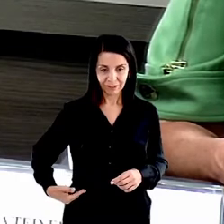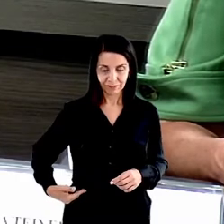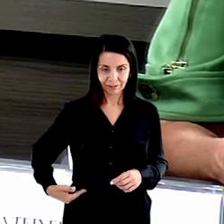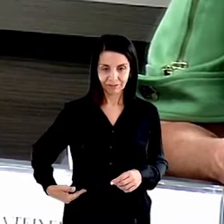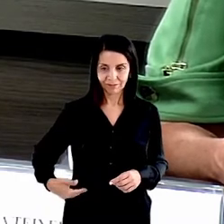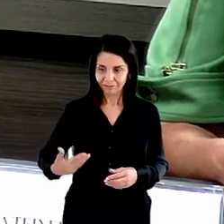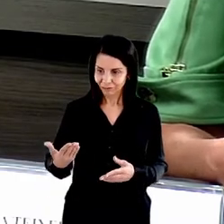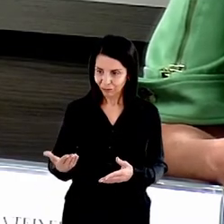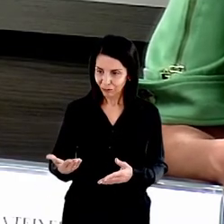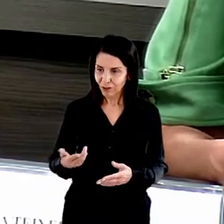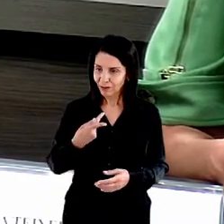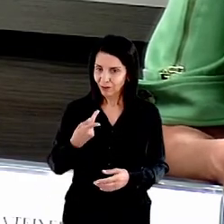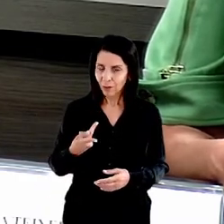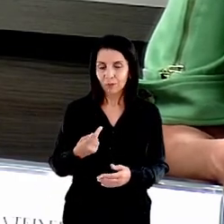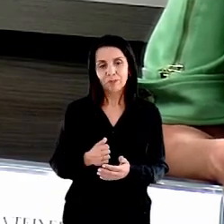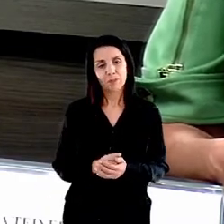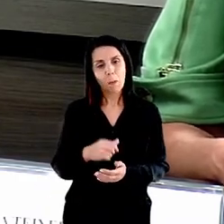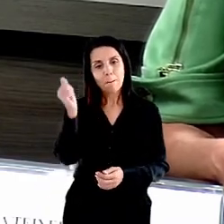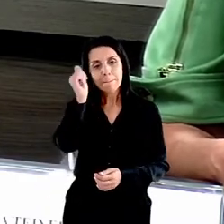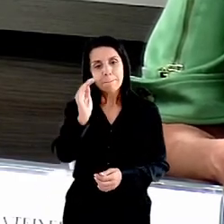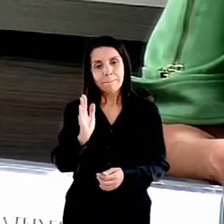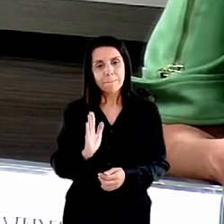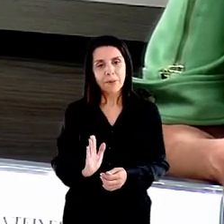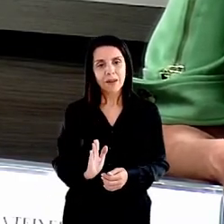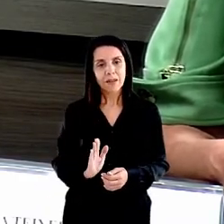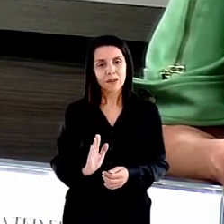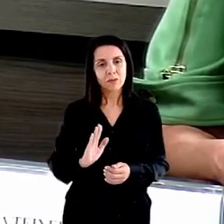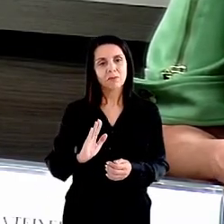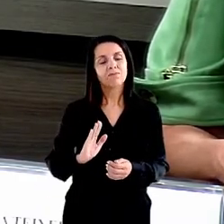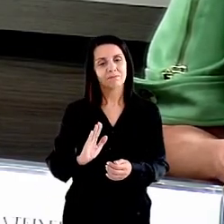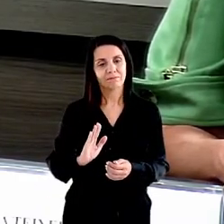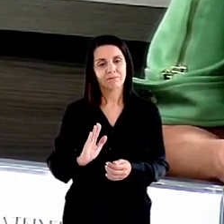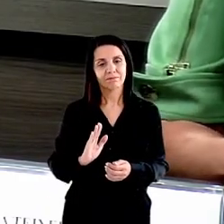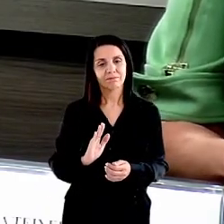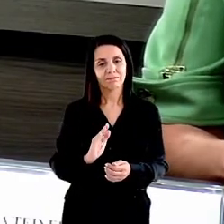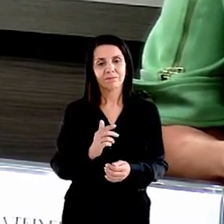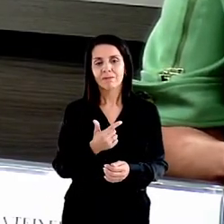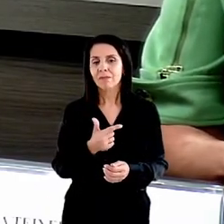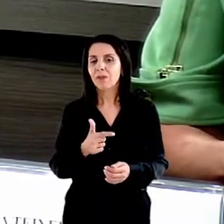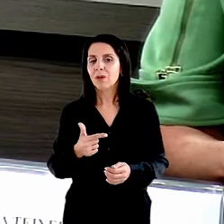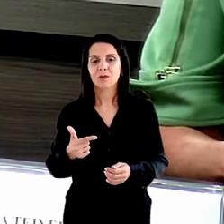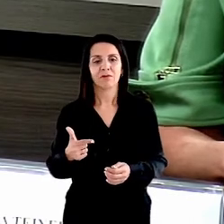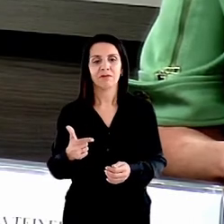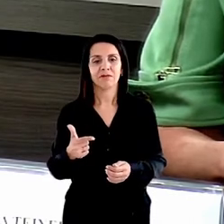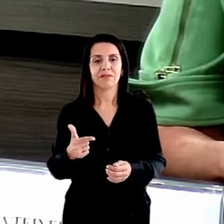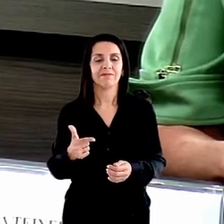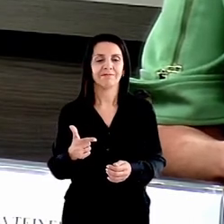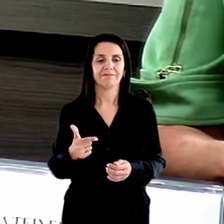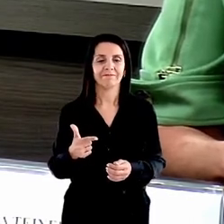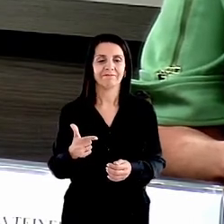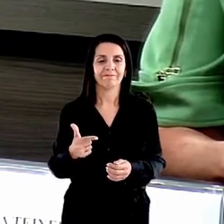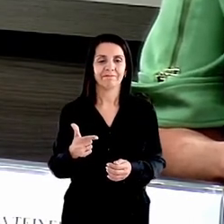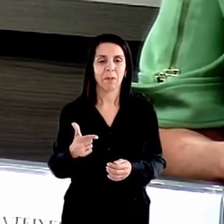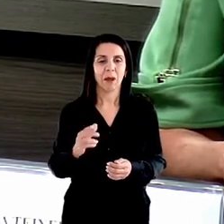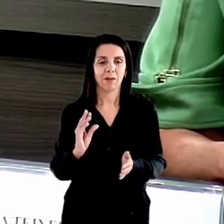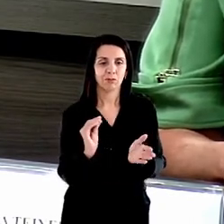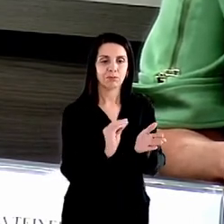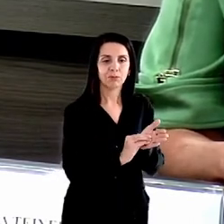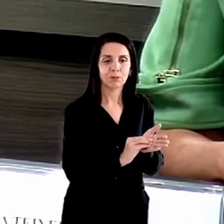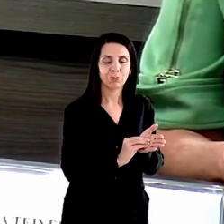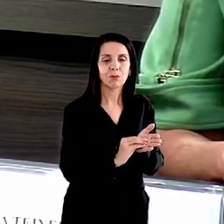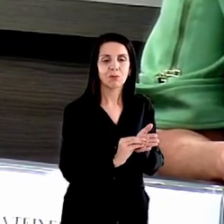o Brasil saiu do mapa da fome em 2014. O Brasil surpreendeu o mundo